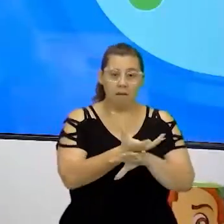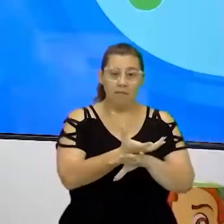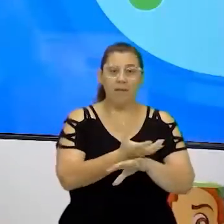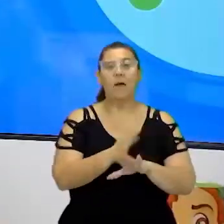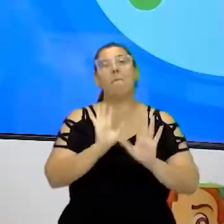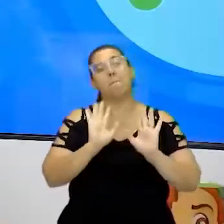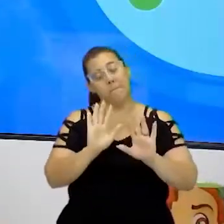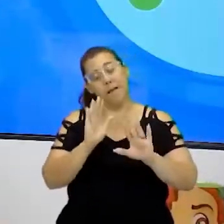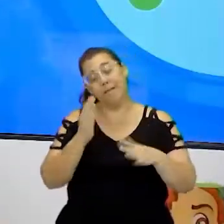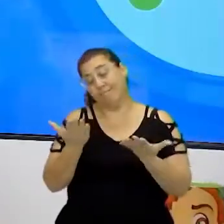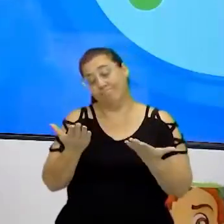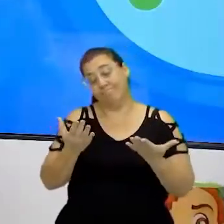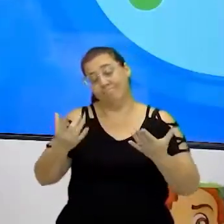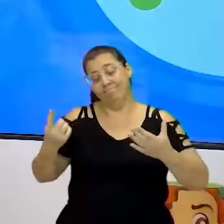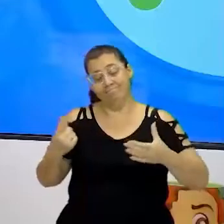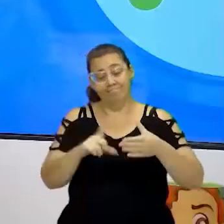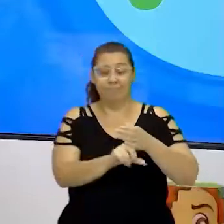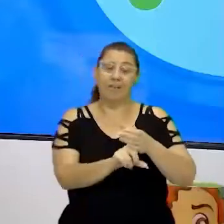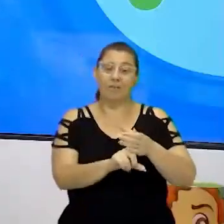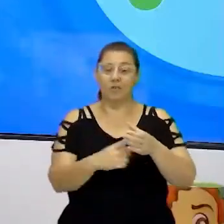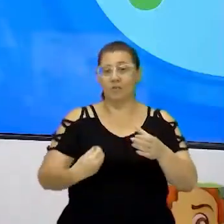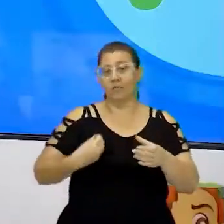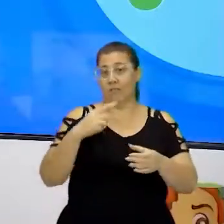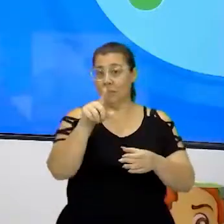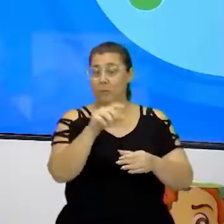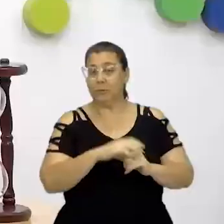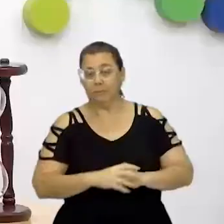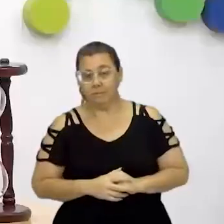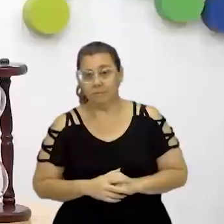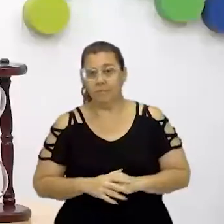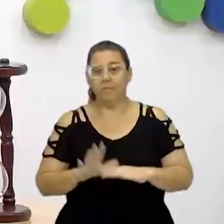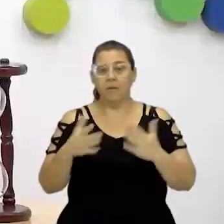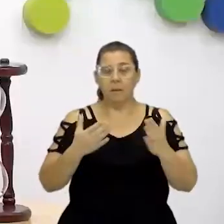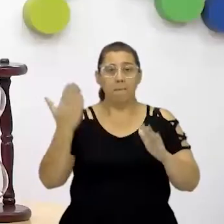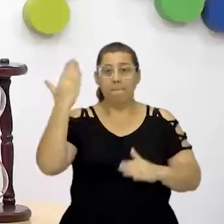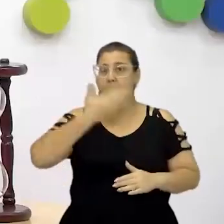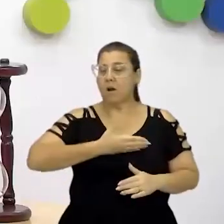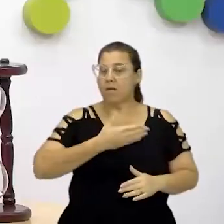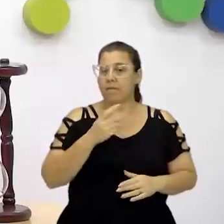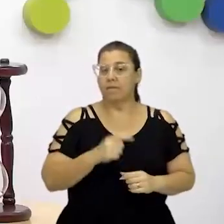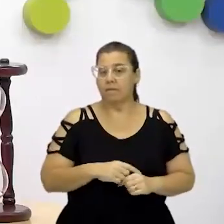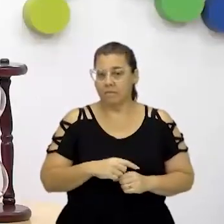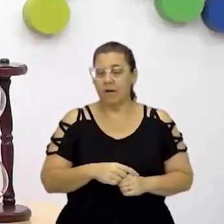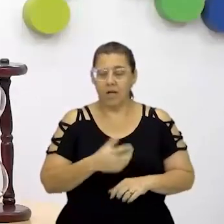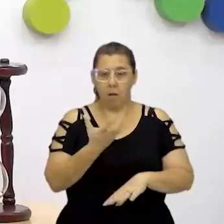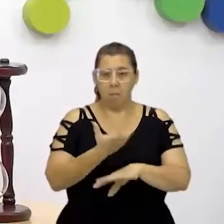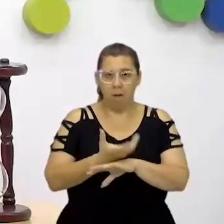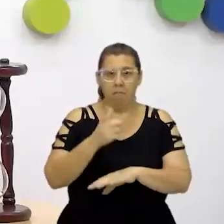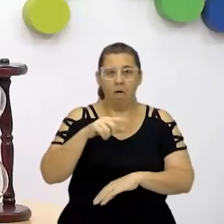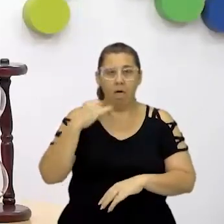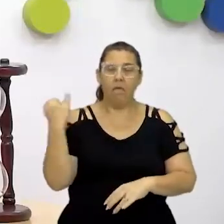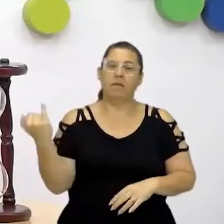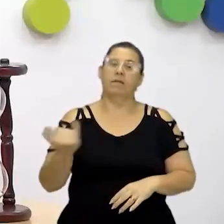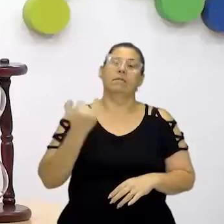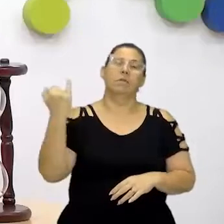ela faz parte do seu dia a dia e você precisa aprender. Exatamente. E aí, para provar que realmente essa matéria é importante, independente do seu